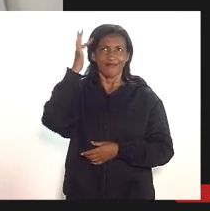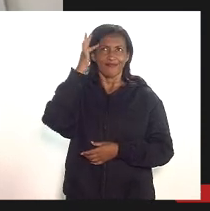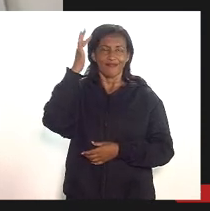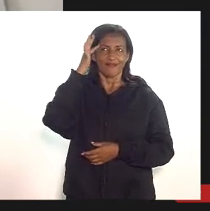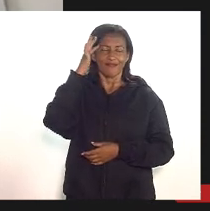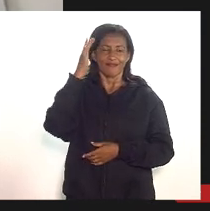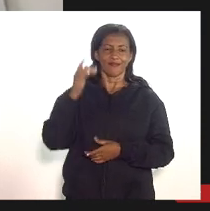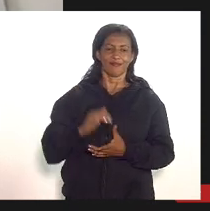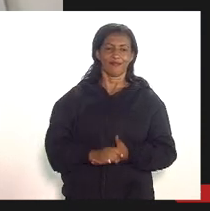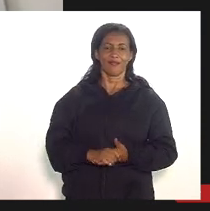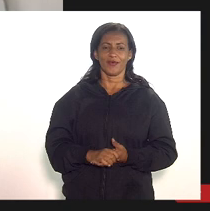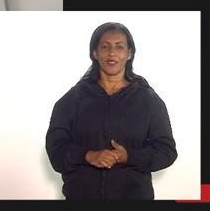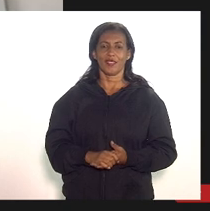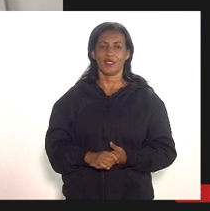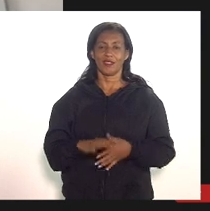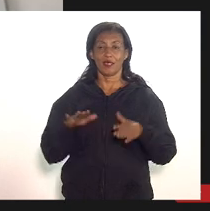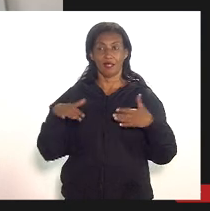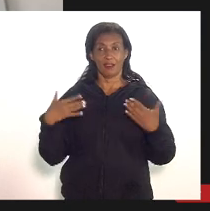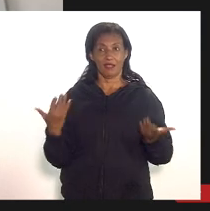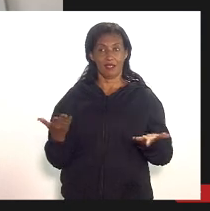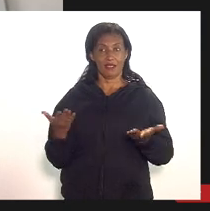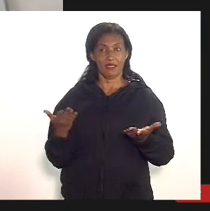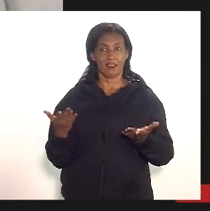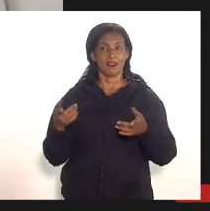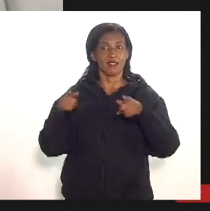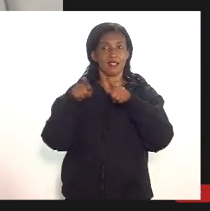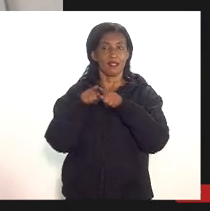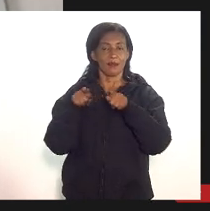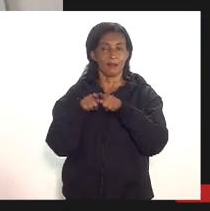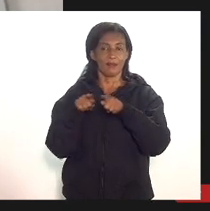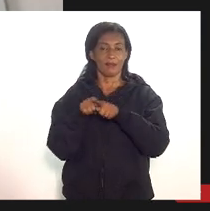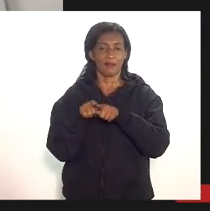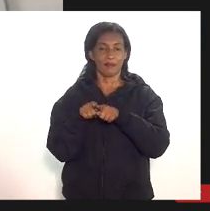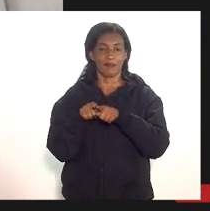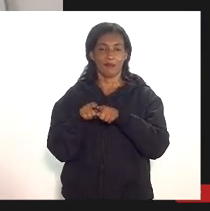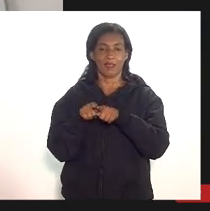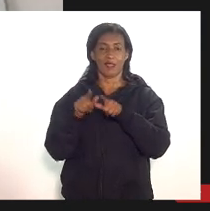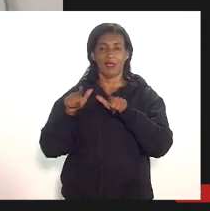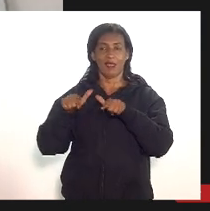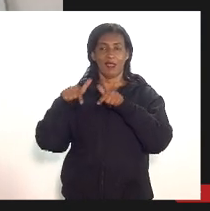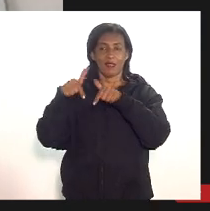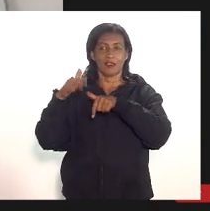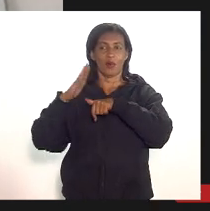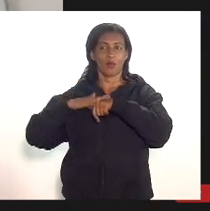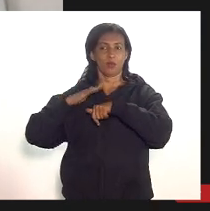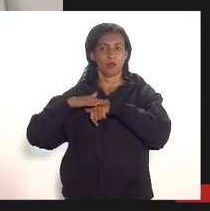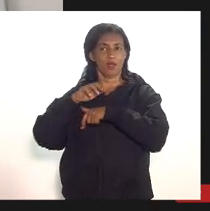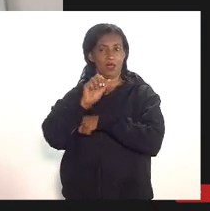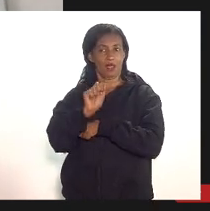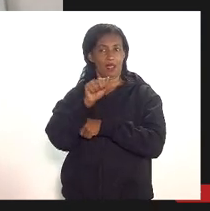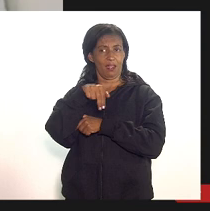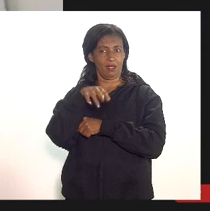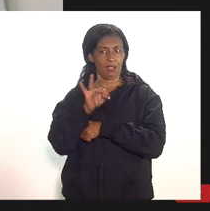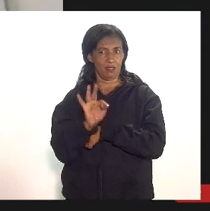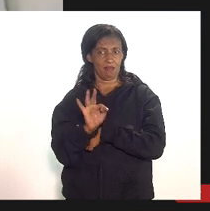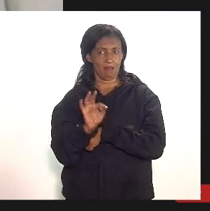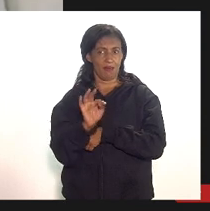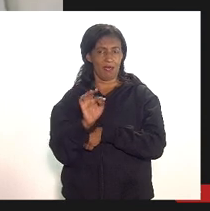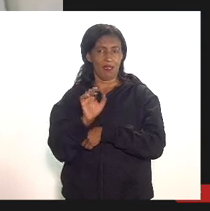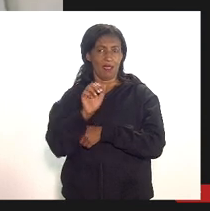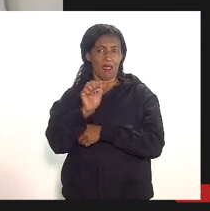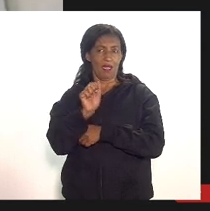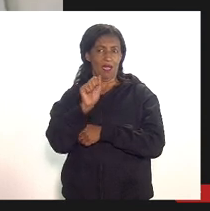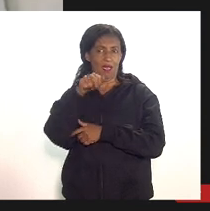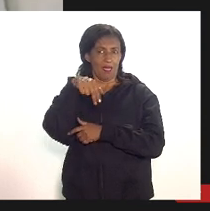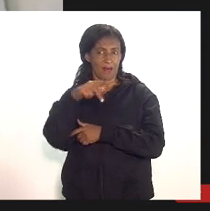deles não é em relação inclusive a atuação da própria ANP não é